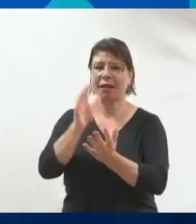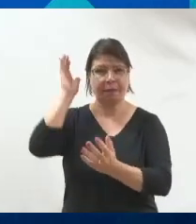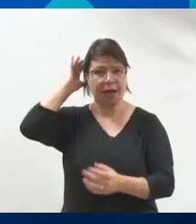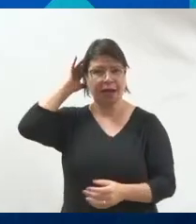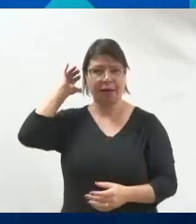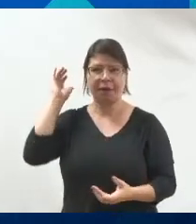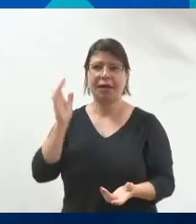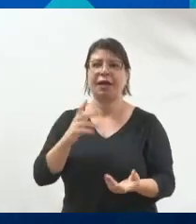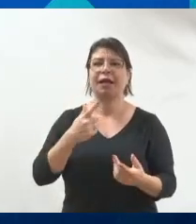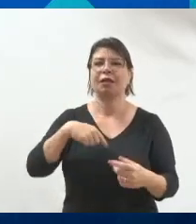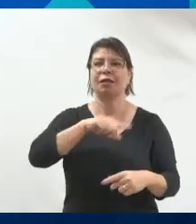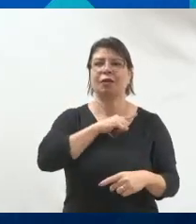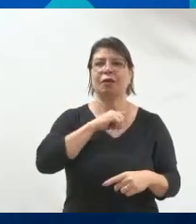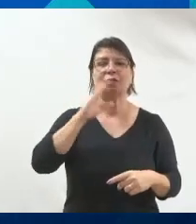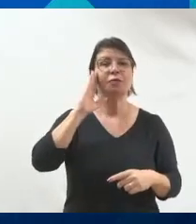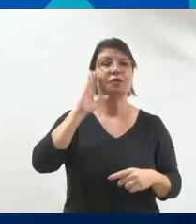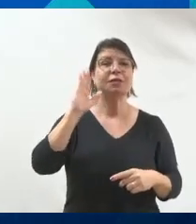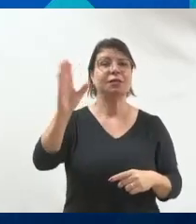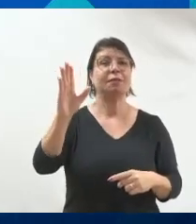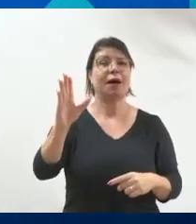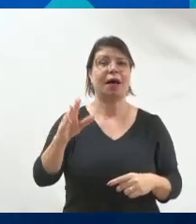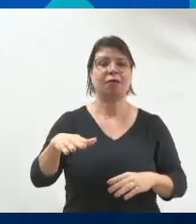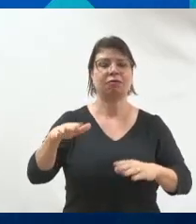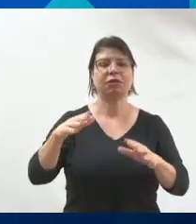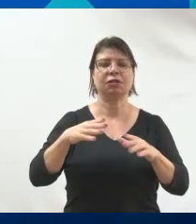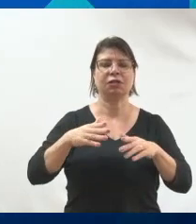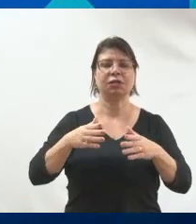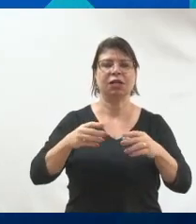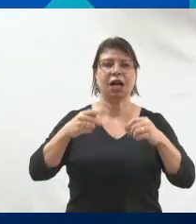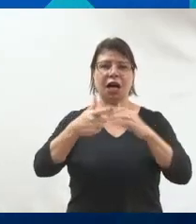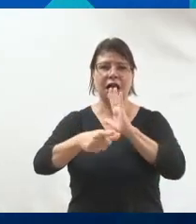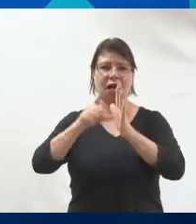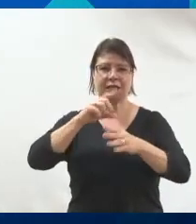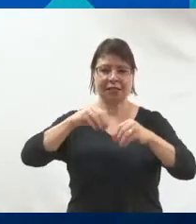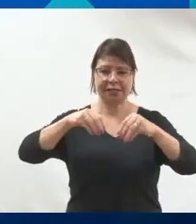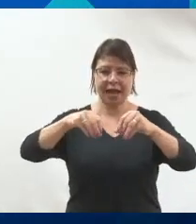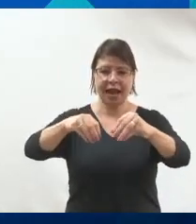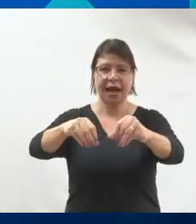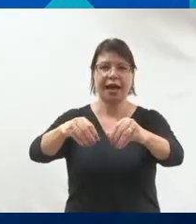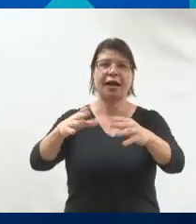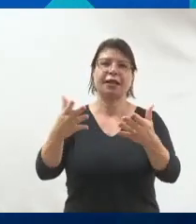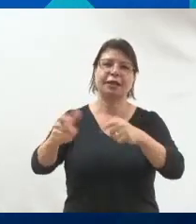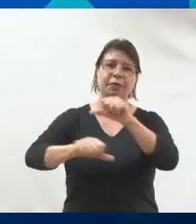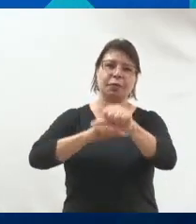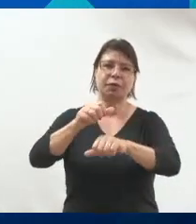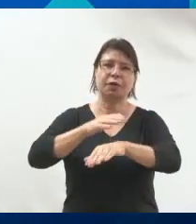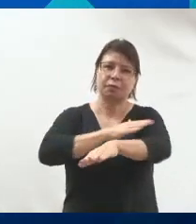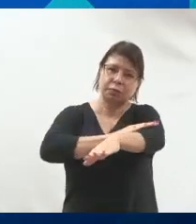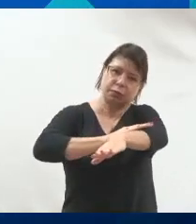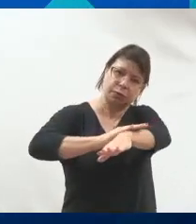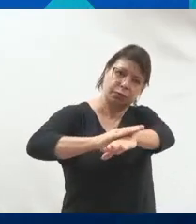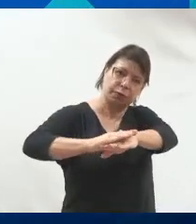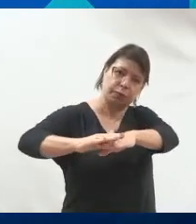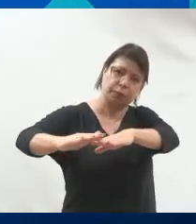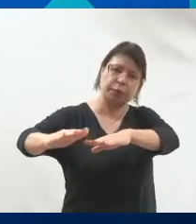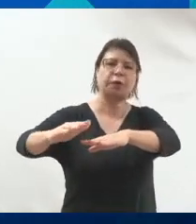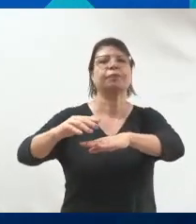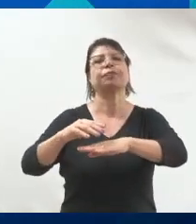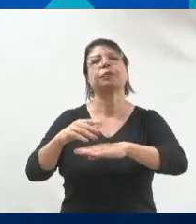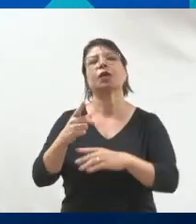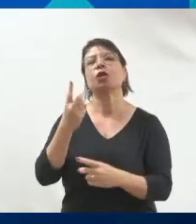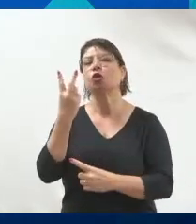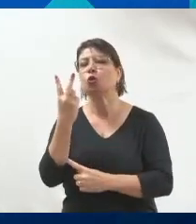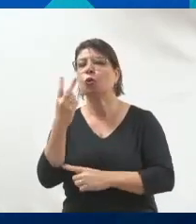ele teve essa parte, ele asfaltou várias cidades na Paraíba, e a gente foi contemplado com duas ruas. De duas,